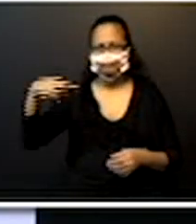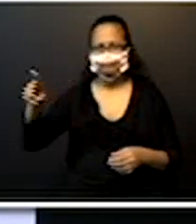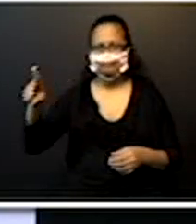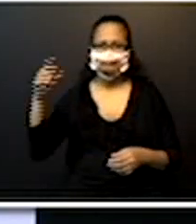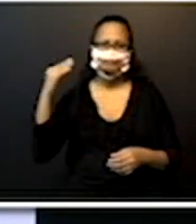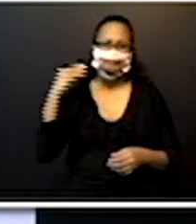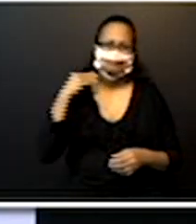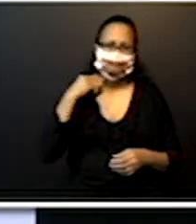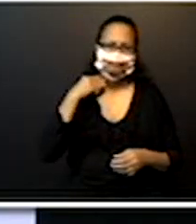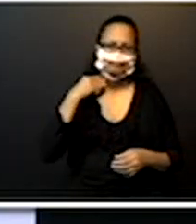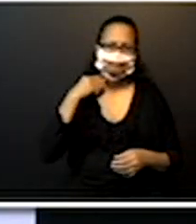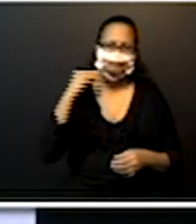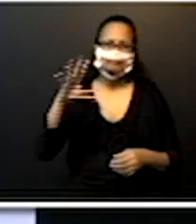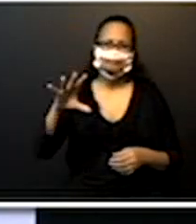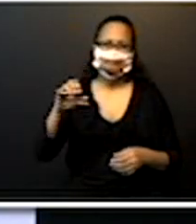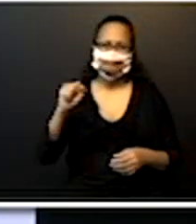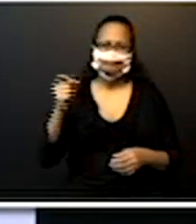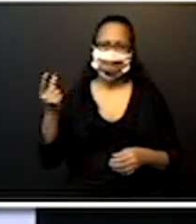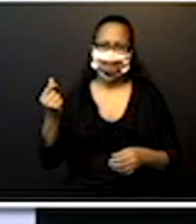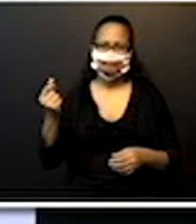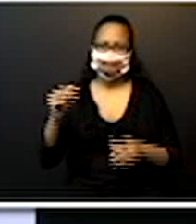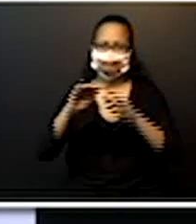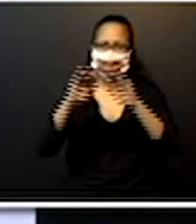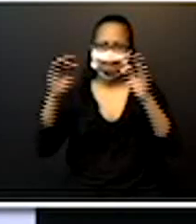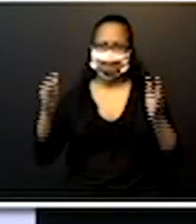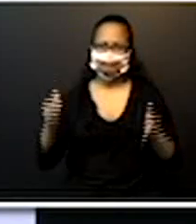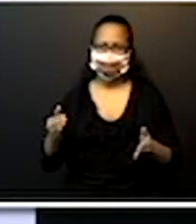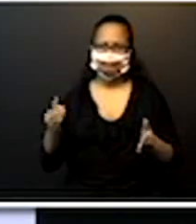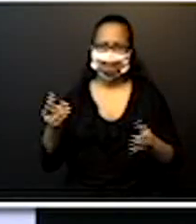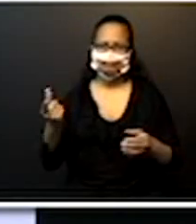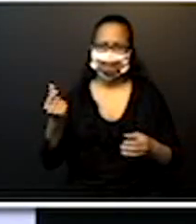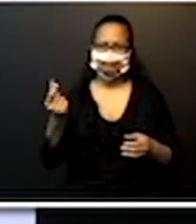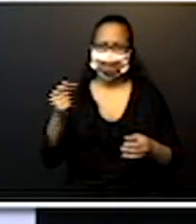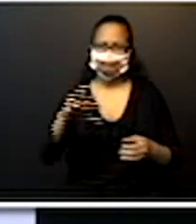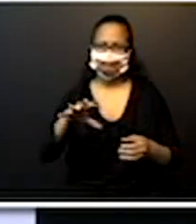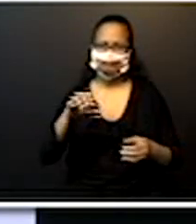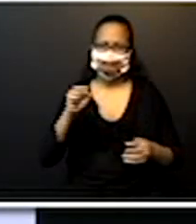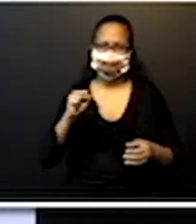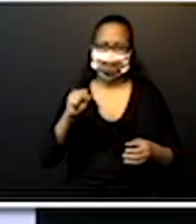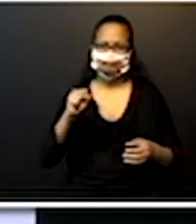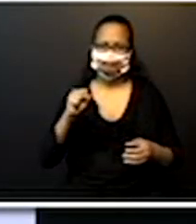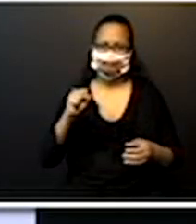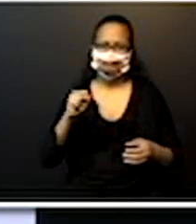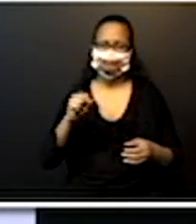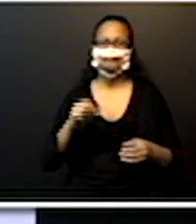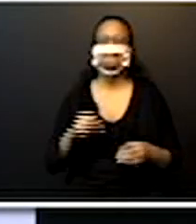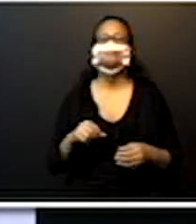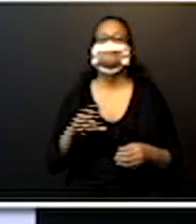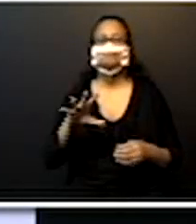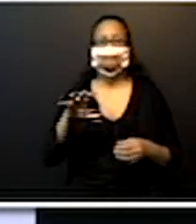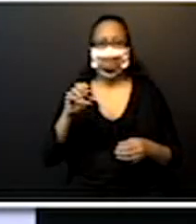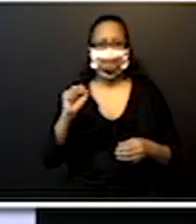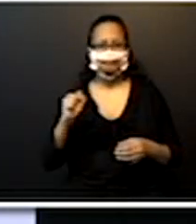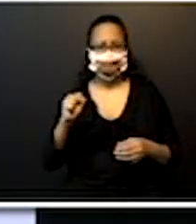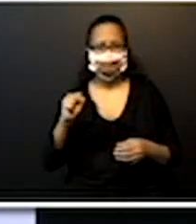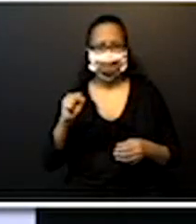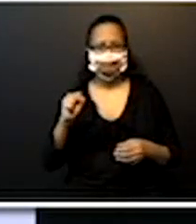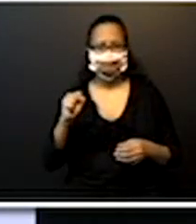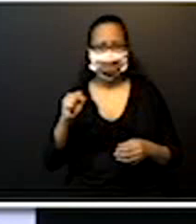eletrônico. Ela fez um saque. Todo mundo lembra o que é saque? O saque é tirar.